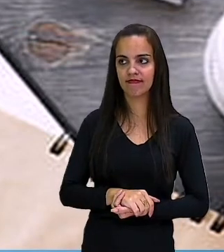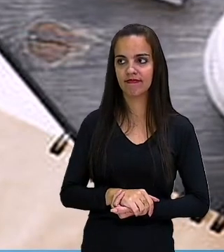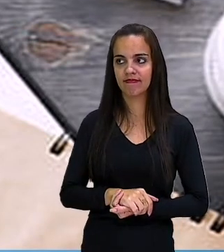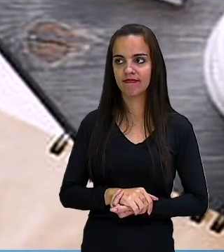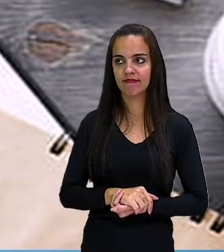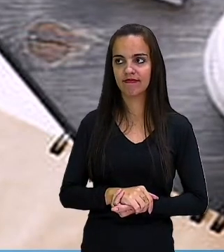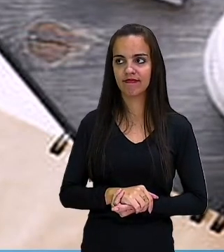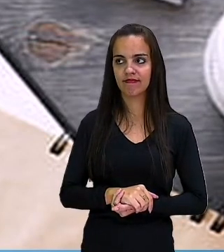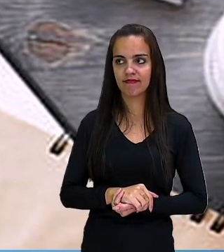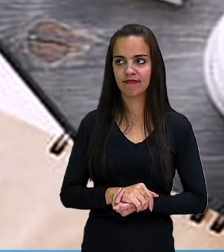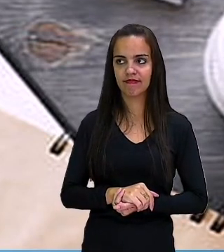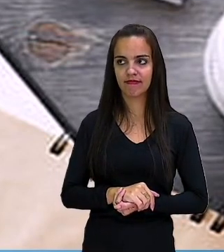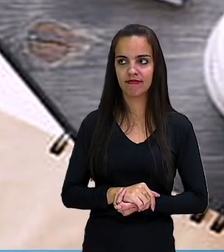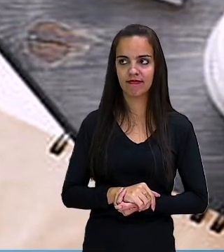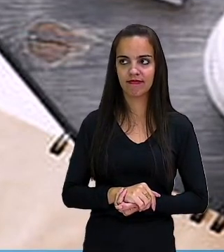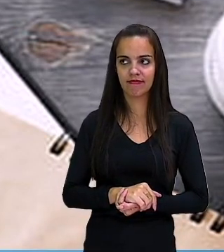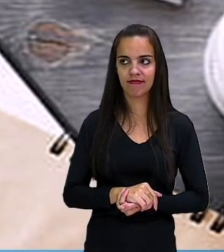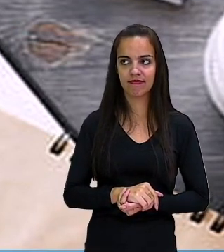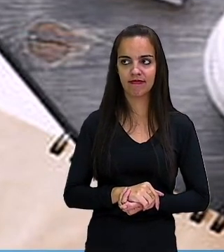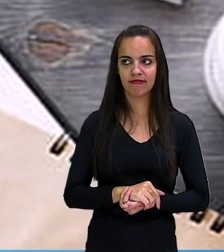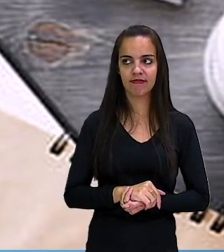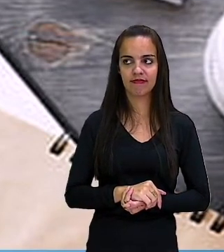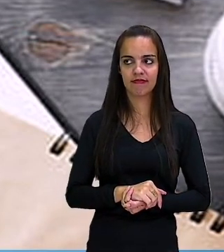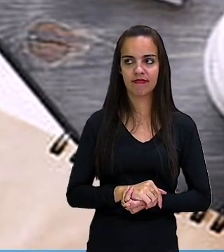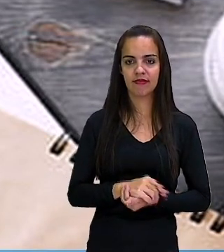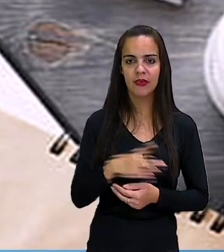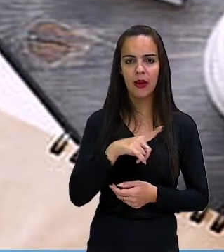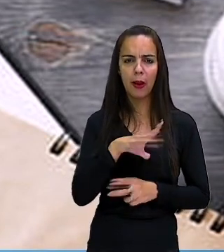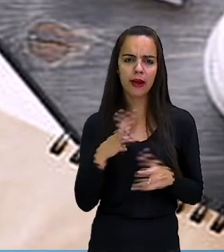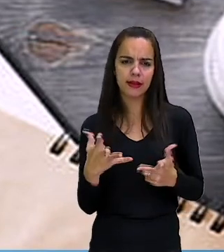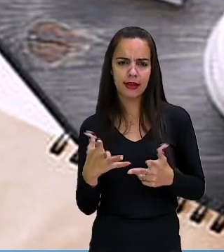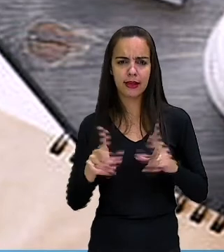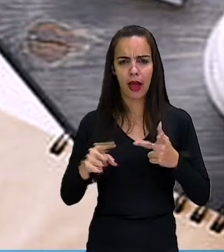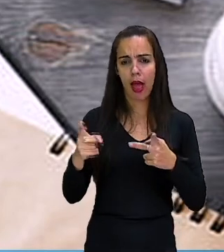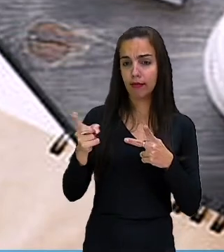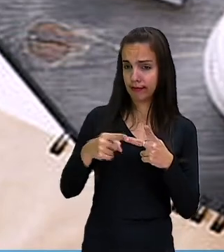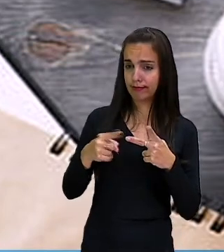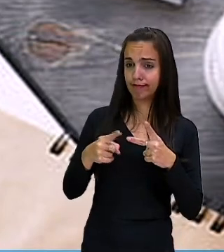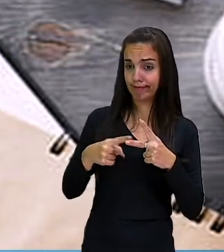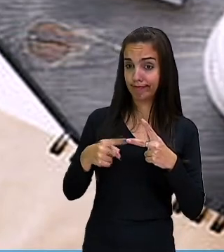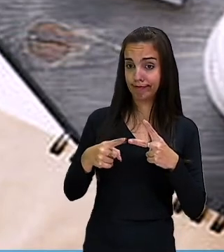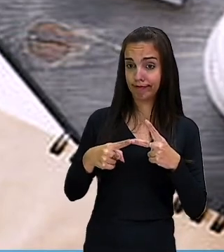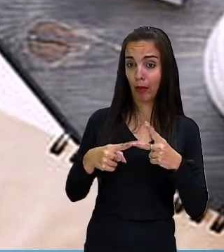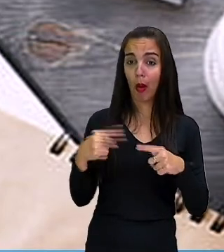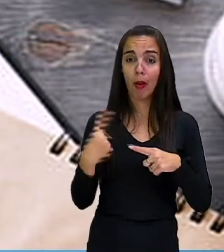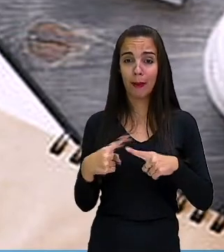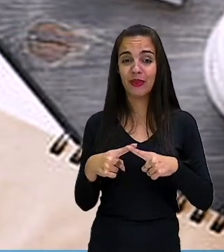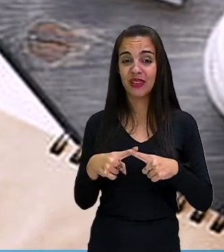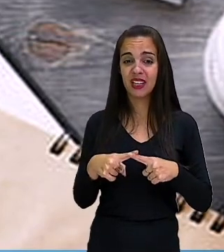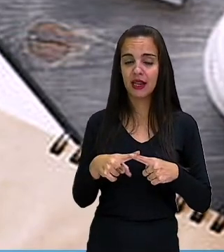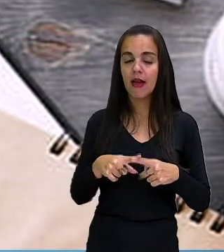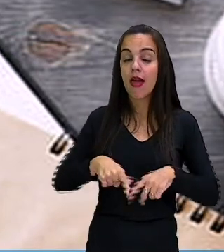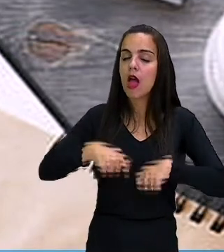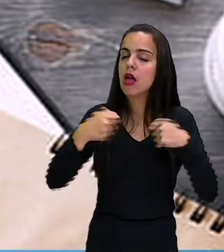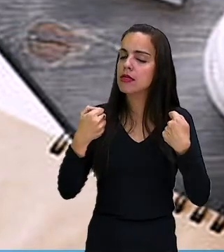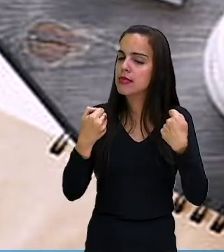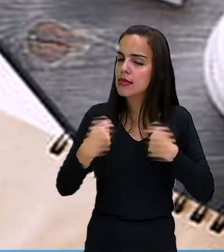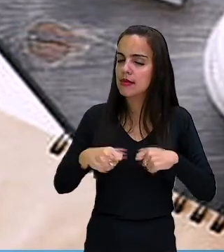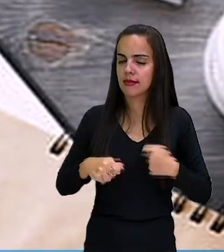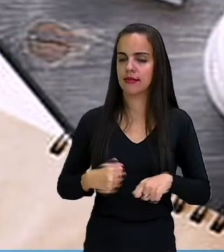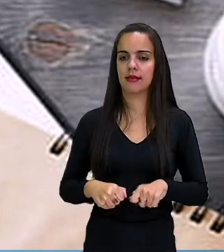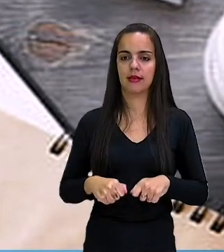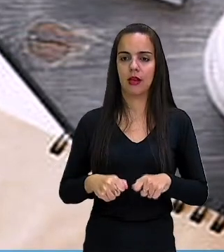Necessity and obligation. A necessidade, you have to do it. Você tem que fazer isso.